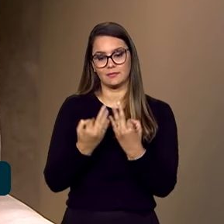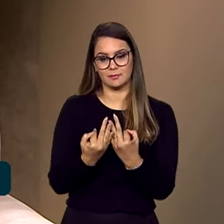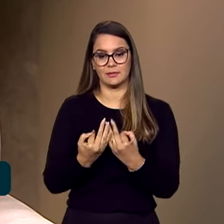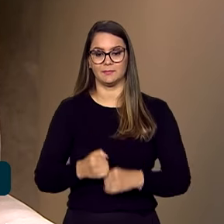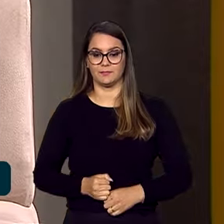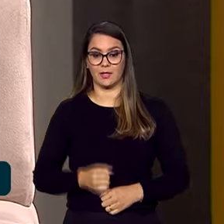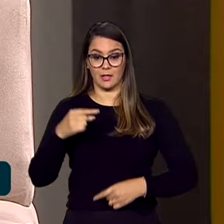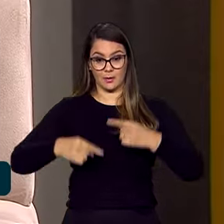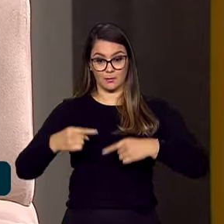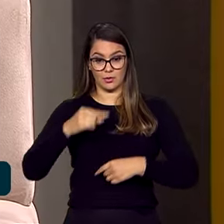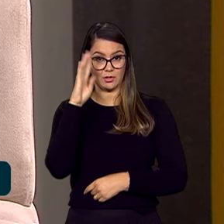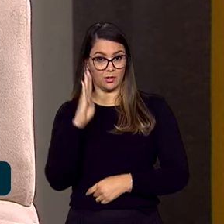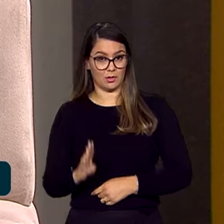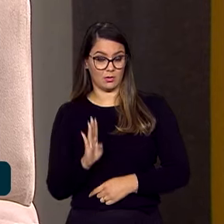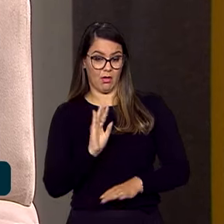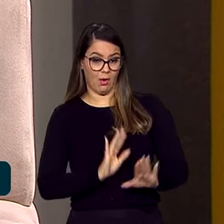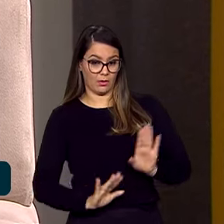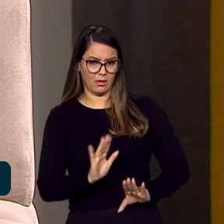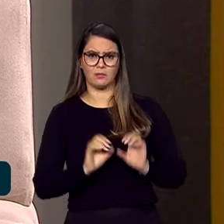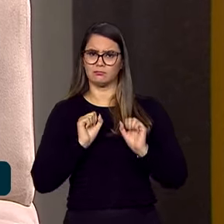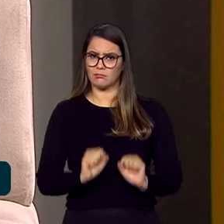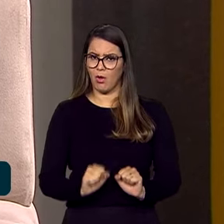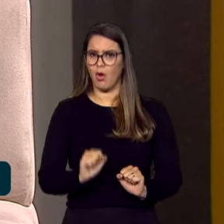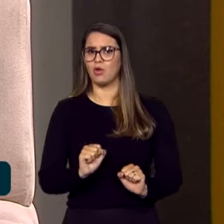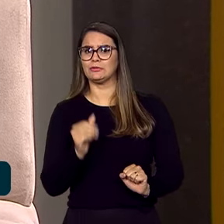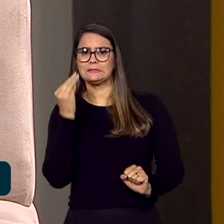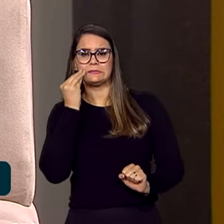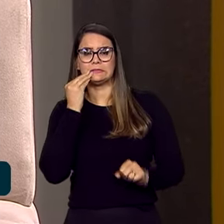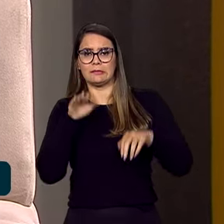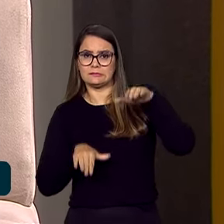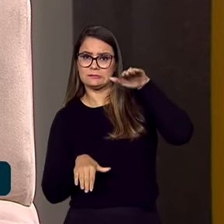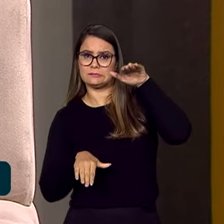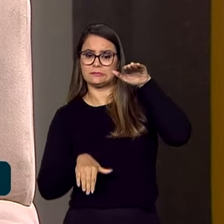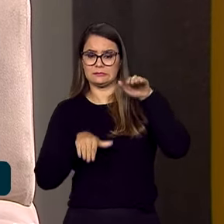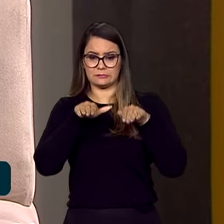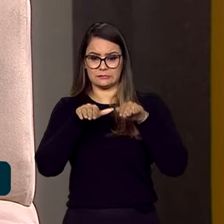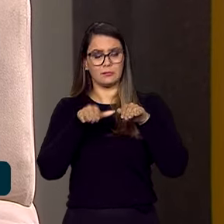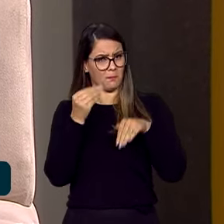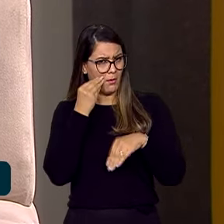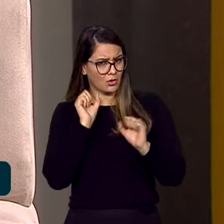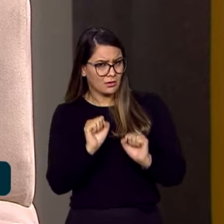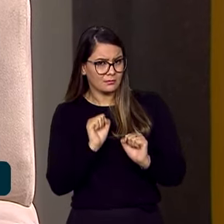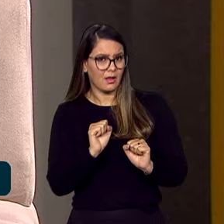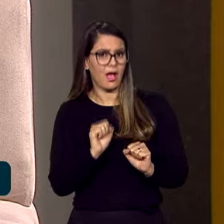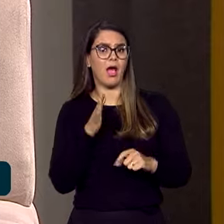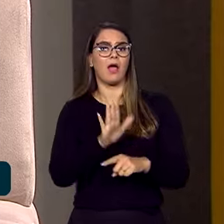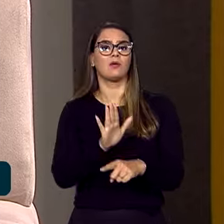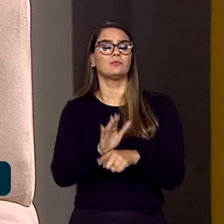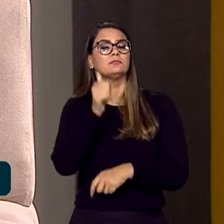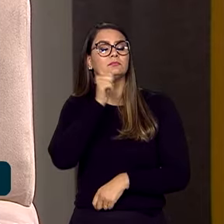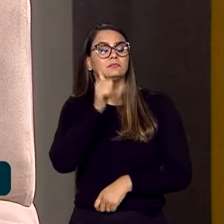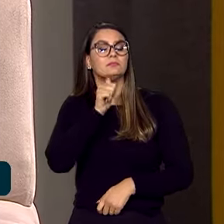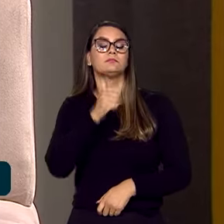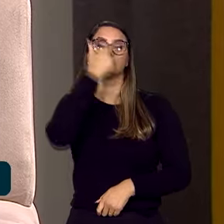A política nacional de cuidados pode combater essa desigualdade? Ou seja, ajudar as mulheres a